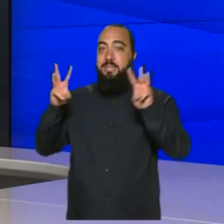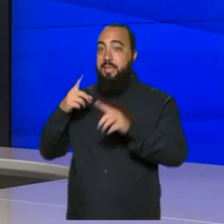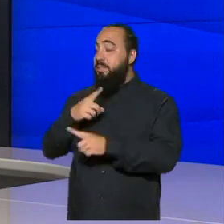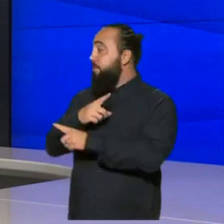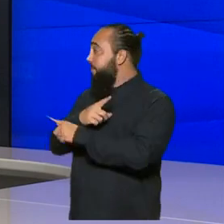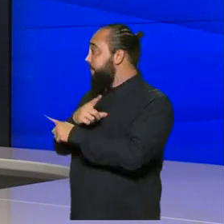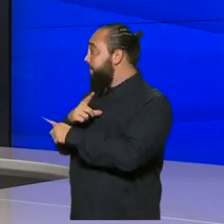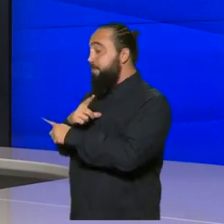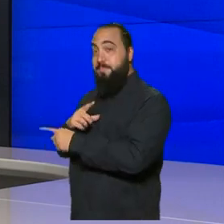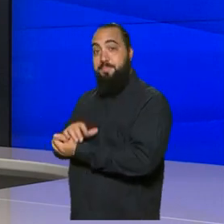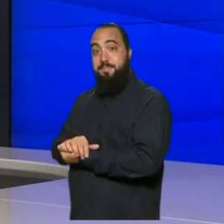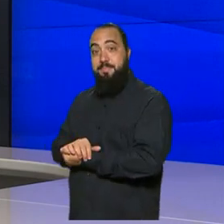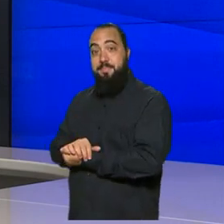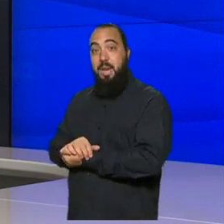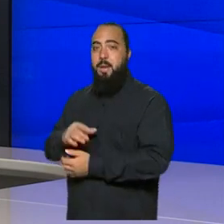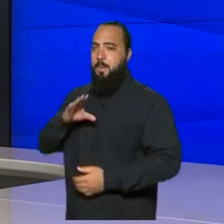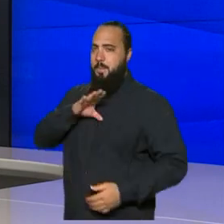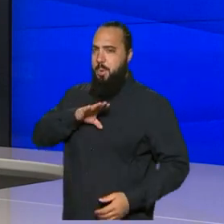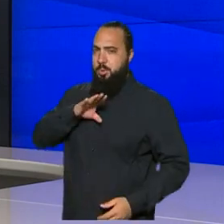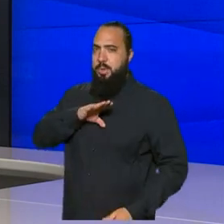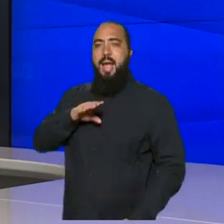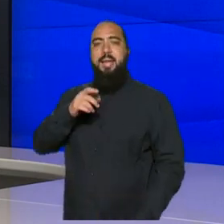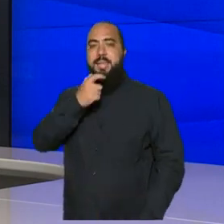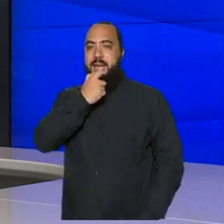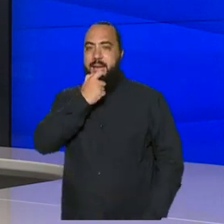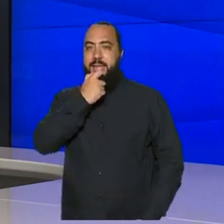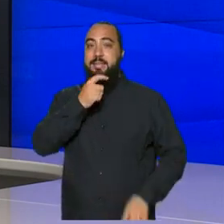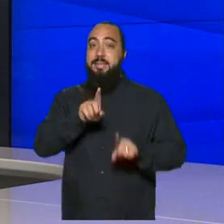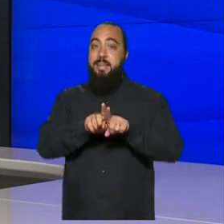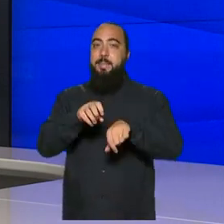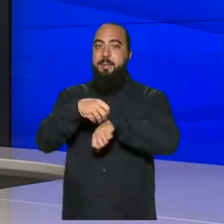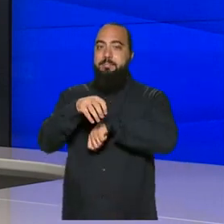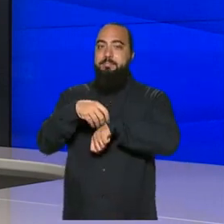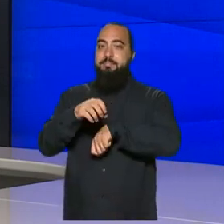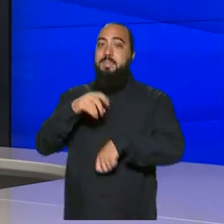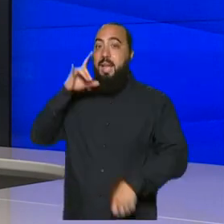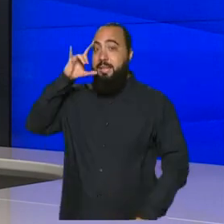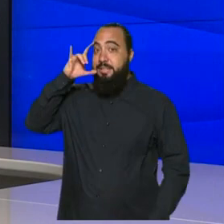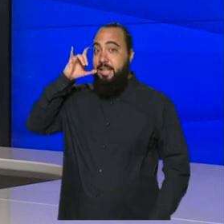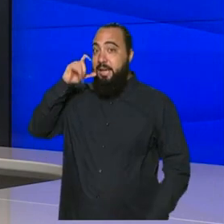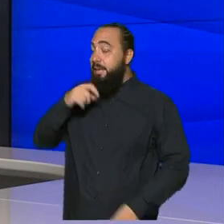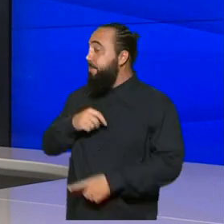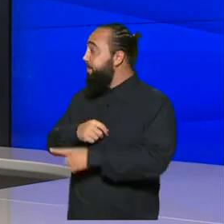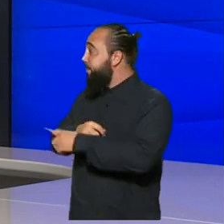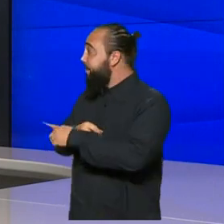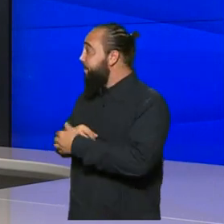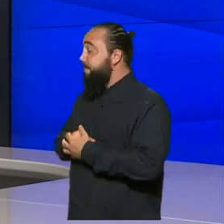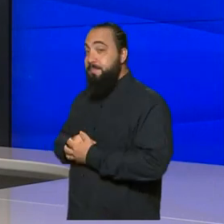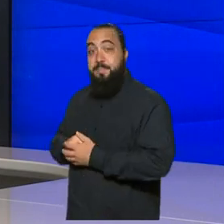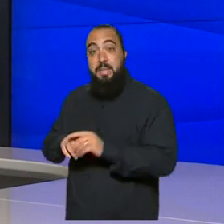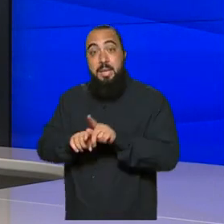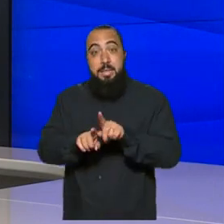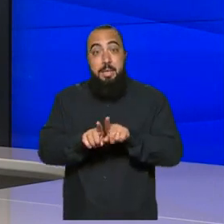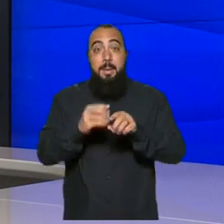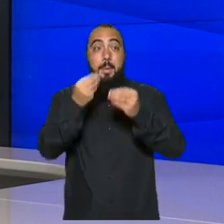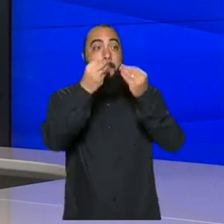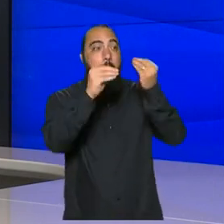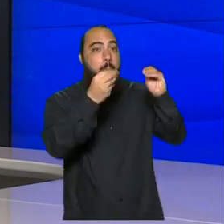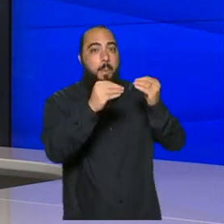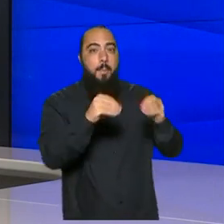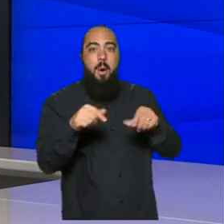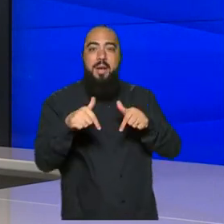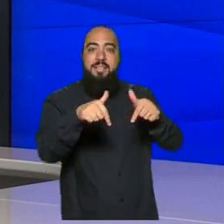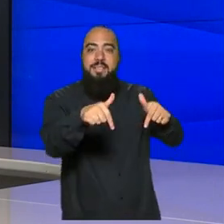em inglês, e também a seguir essas ações no Instagram da década da ciência oceânica no Brasil. Lá a gente posta todas as informações e